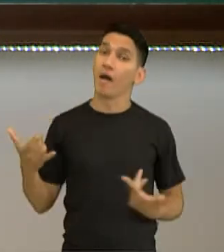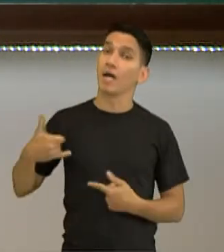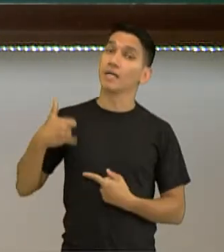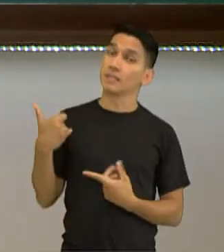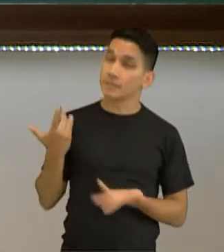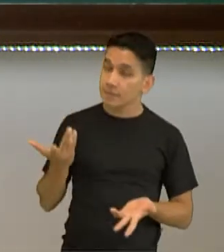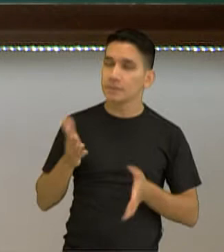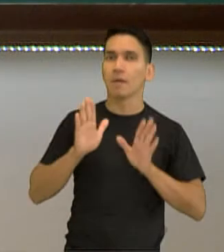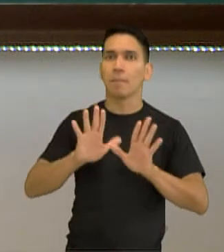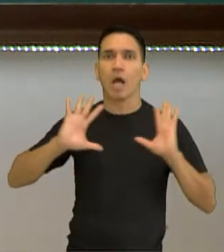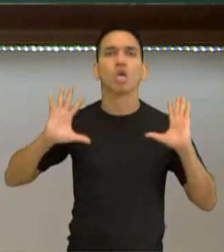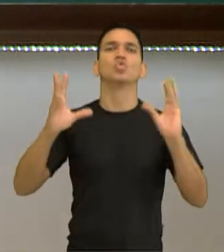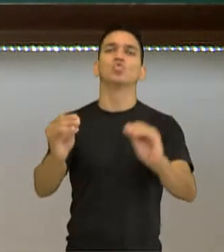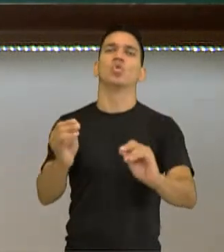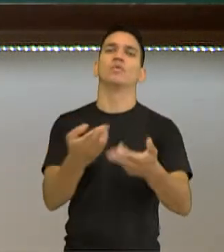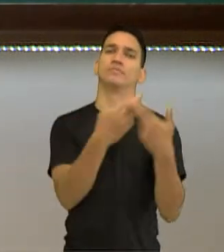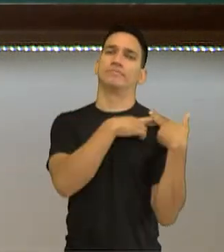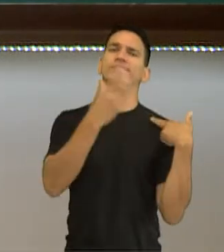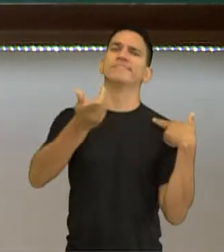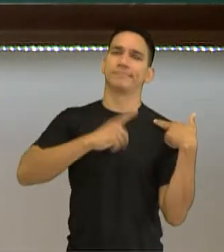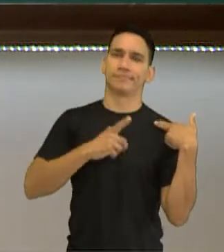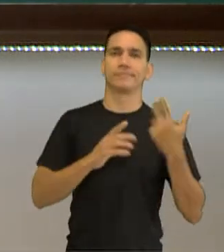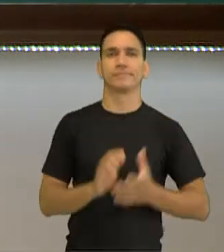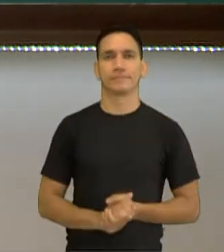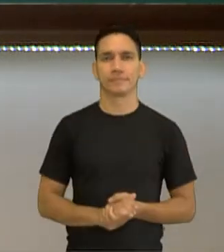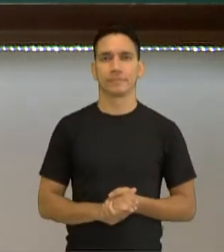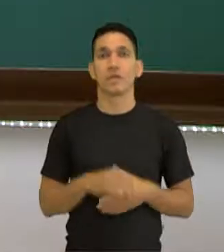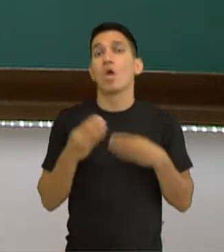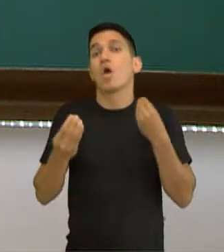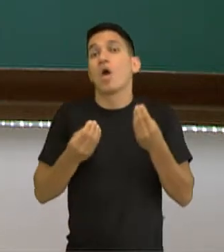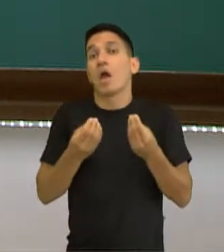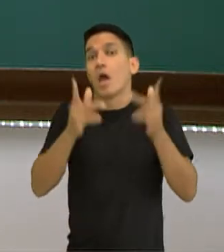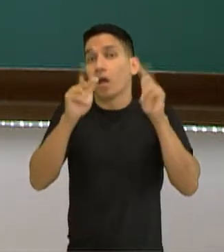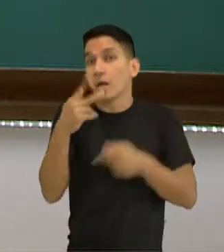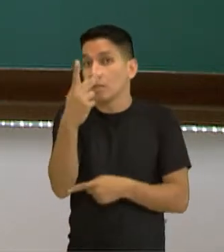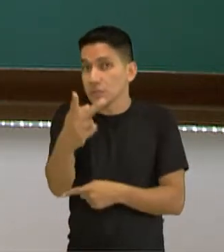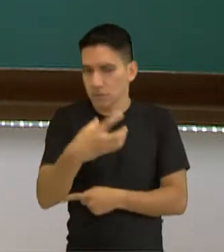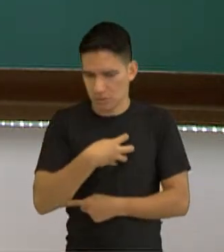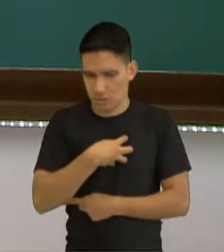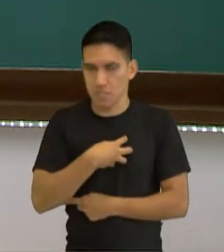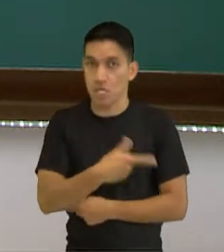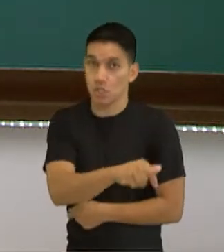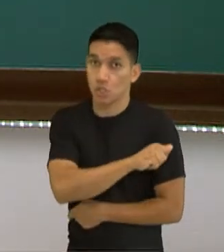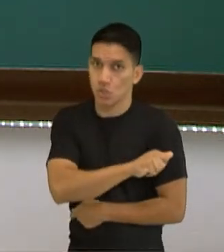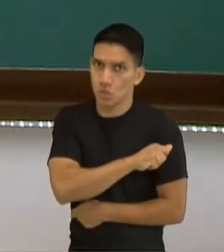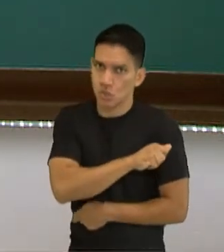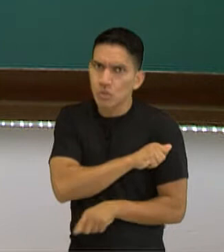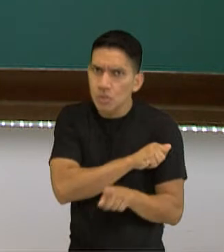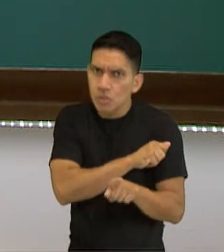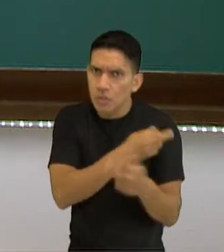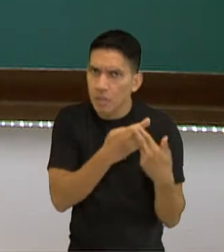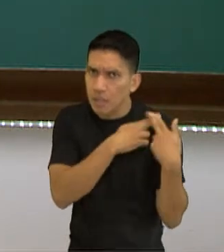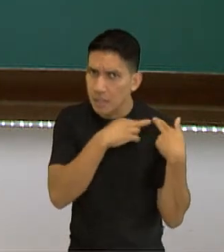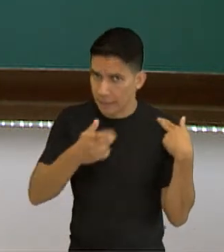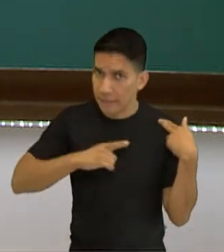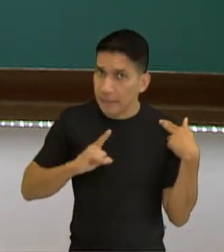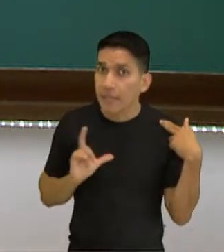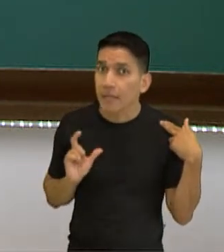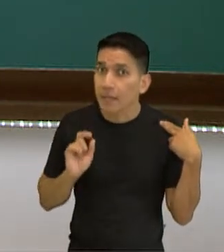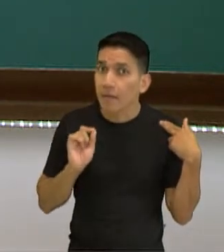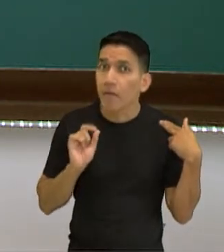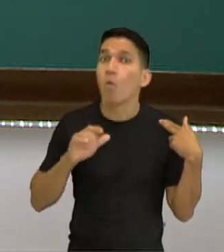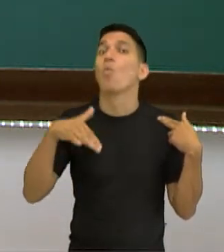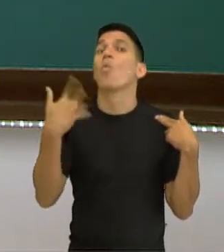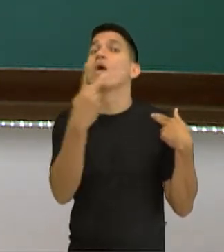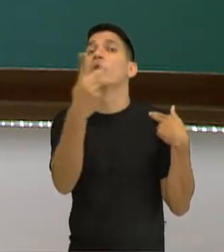todos temos responsabilidades. Como estudante, você tem responsabilidades? Enquanto estudante,